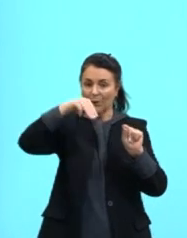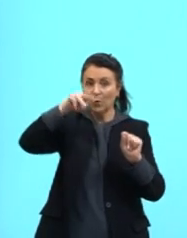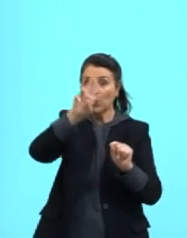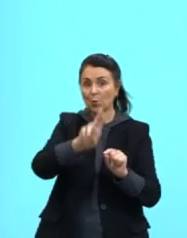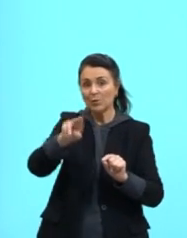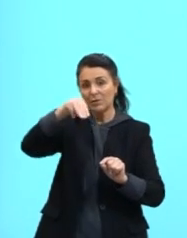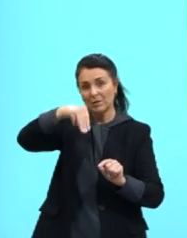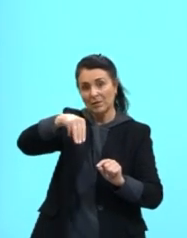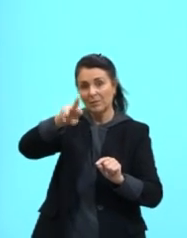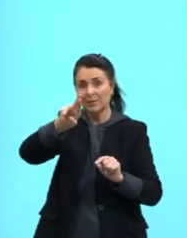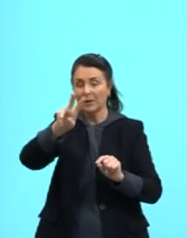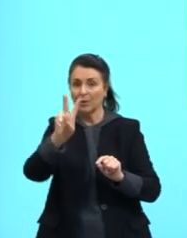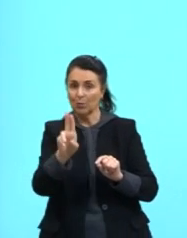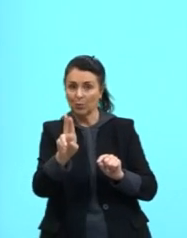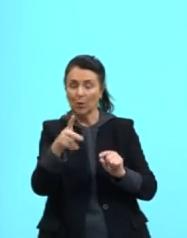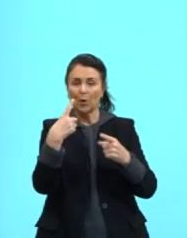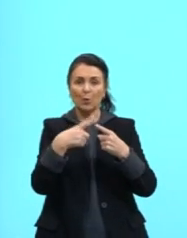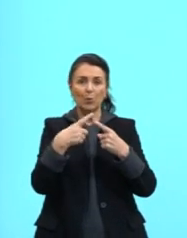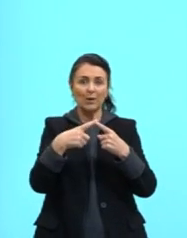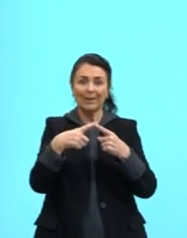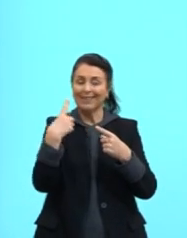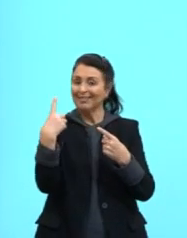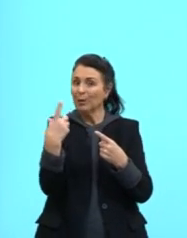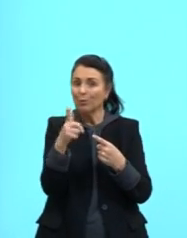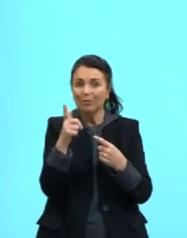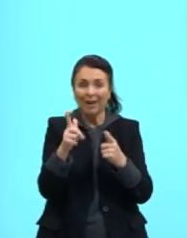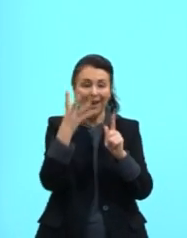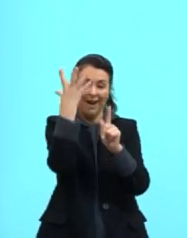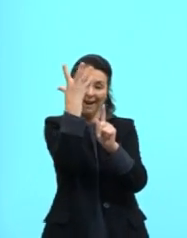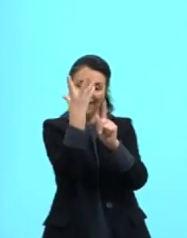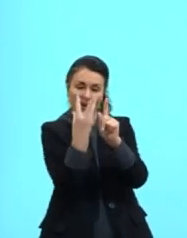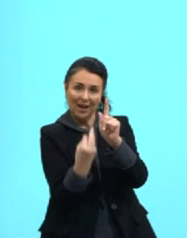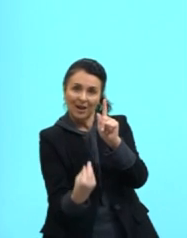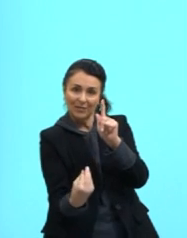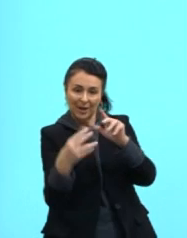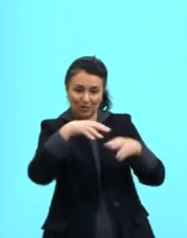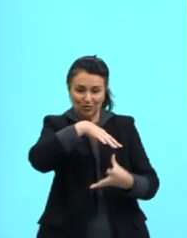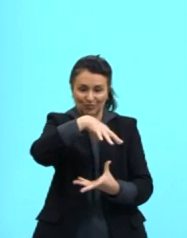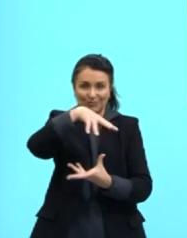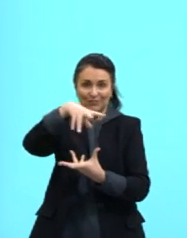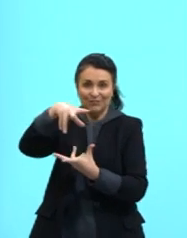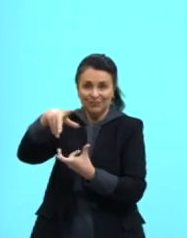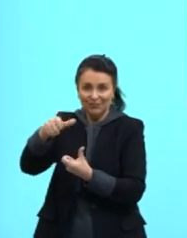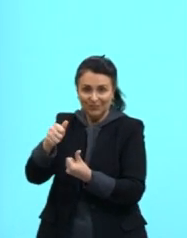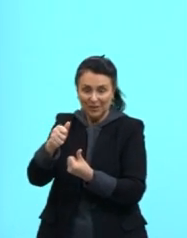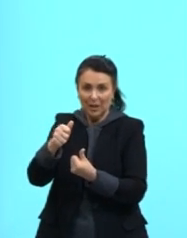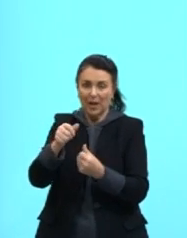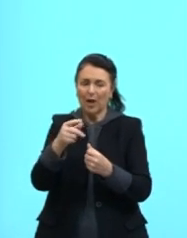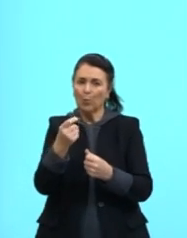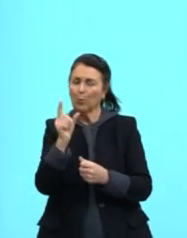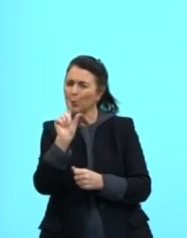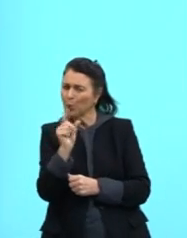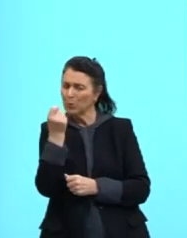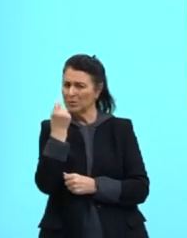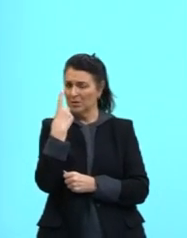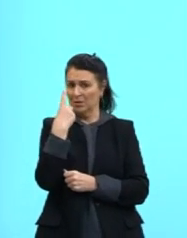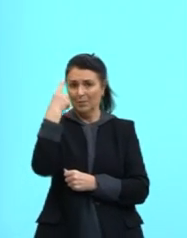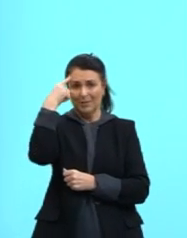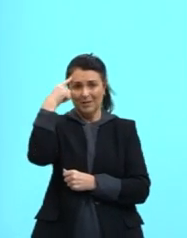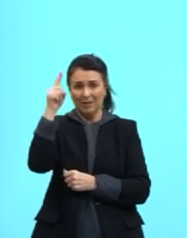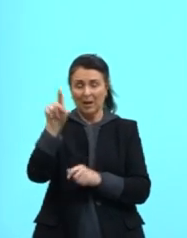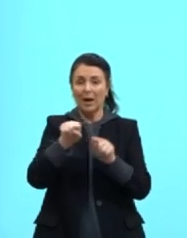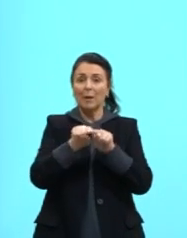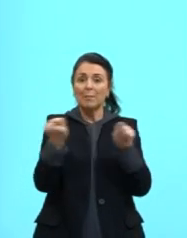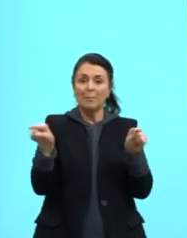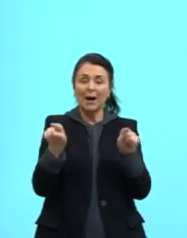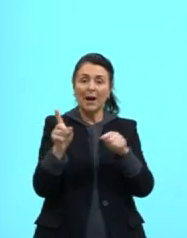porque ele não vai obedecer daí, né, a questão da gravidade, certo? Uma velocidade aqui vai ser... É um pouco estranho a gente pensar, mas aqui vai